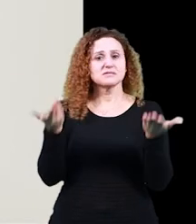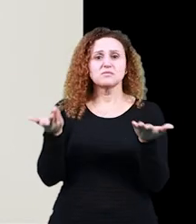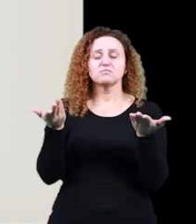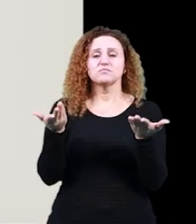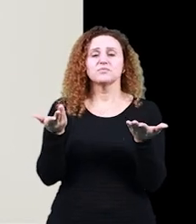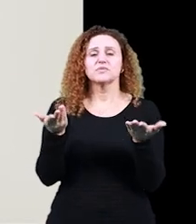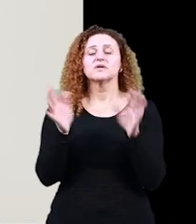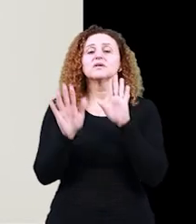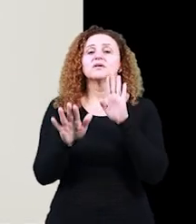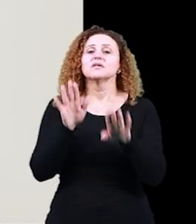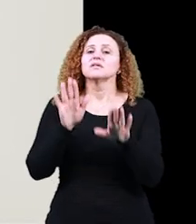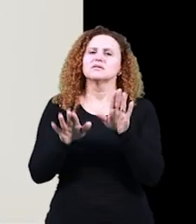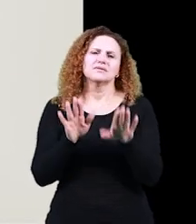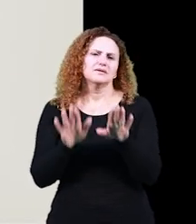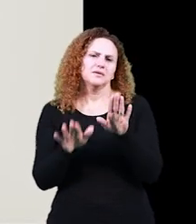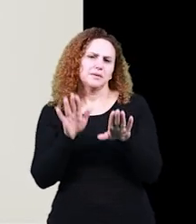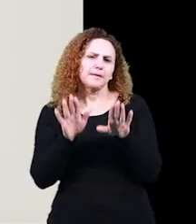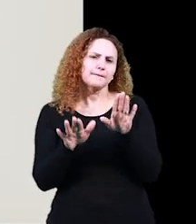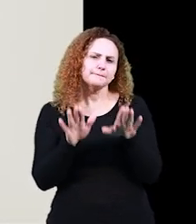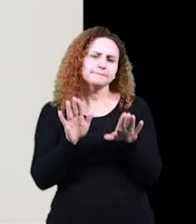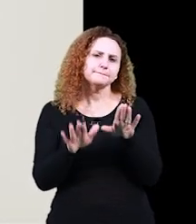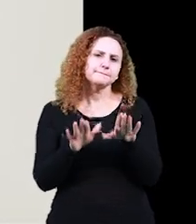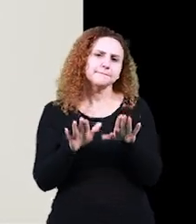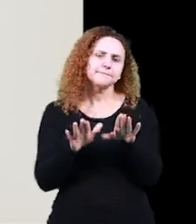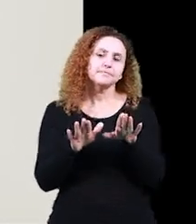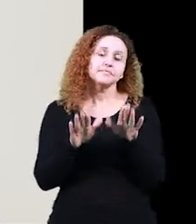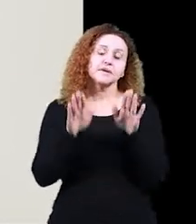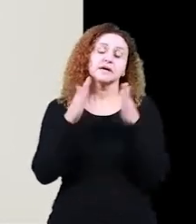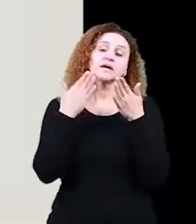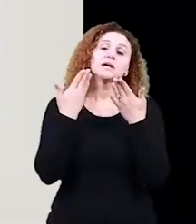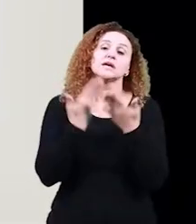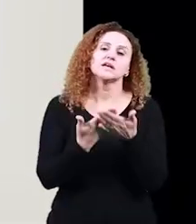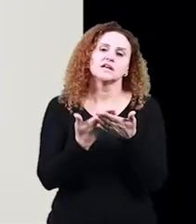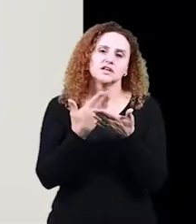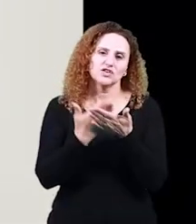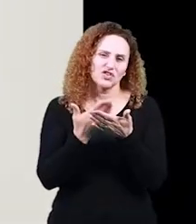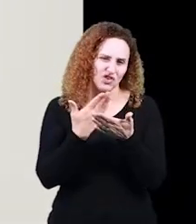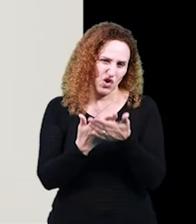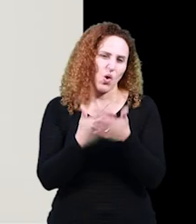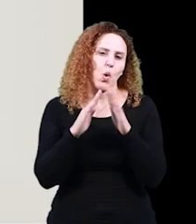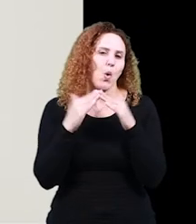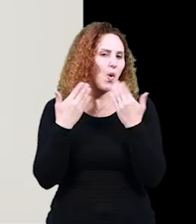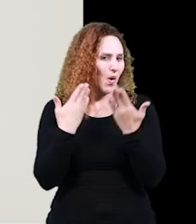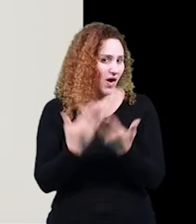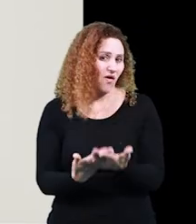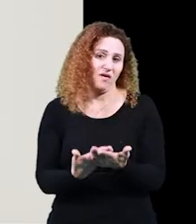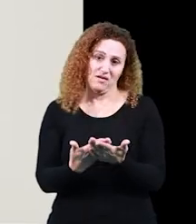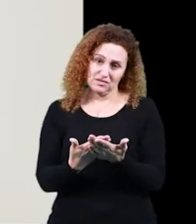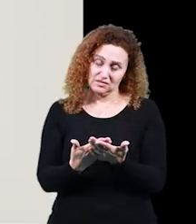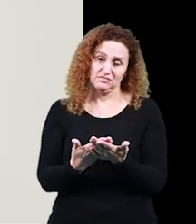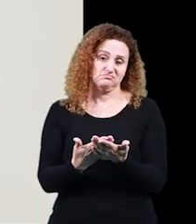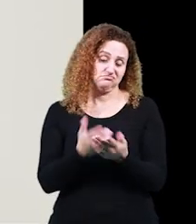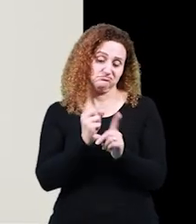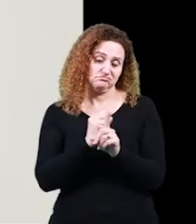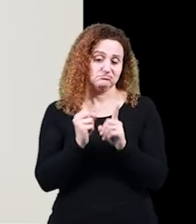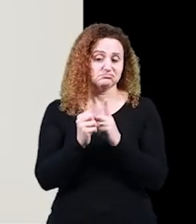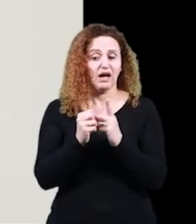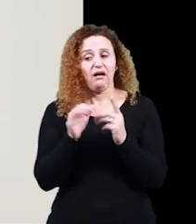decorrente de escolaridade e grupo social. Ou, por exemplo,